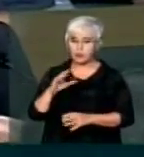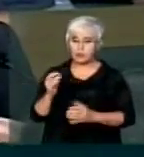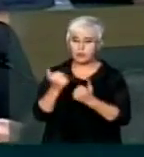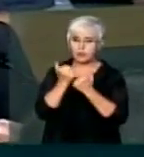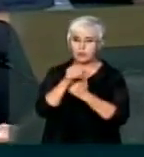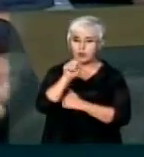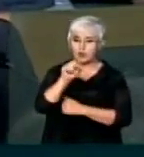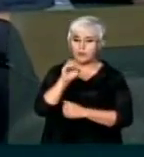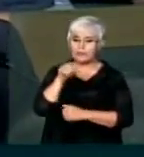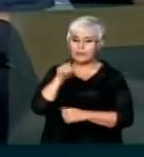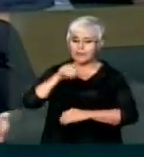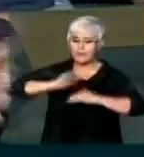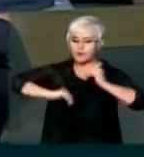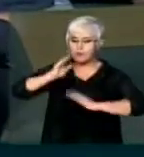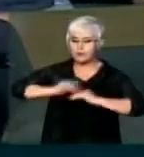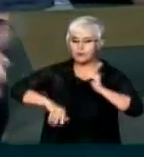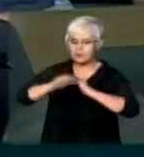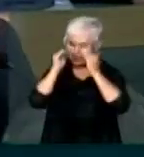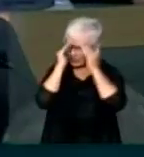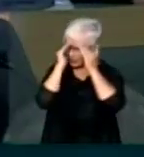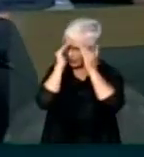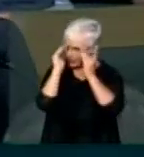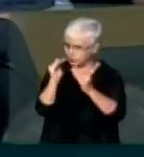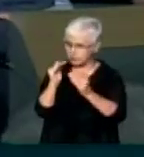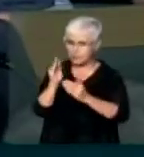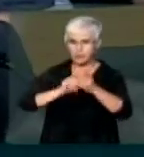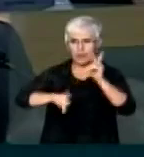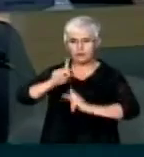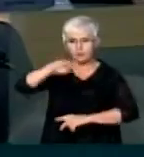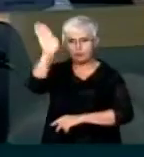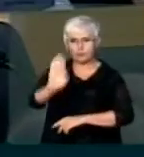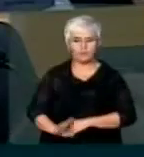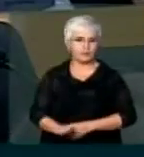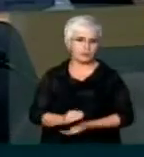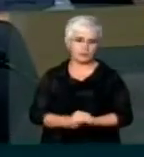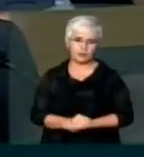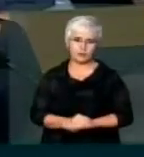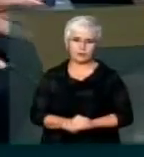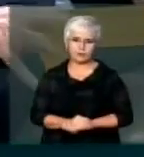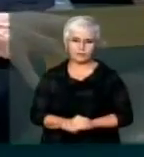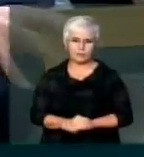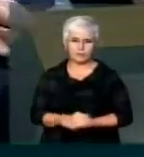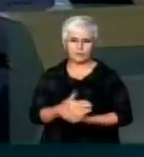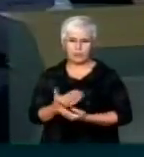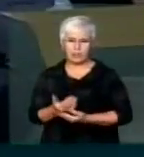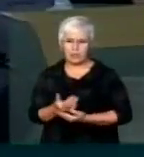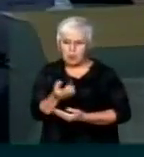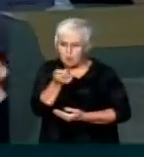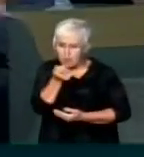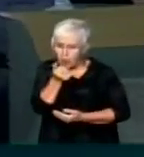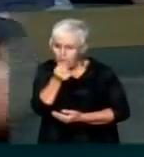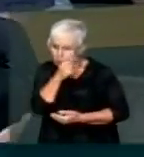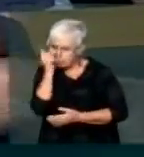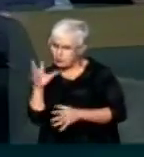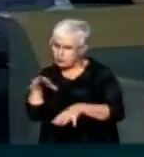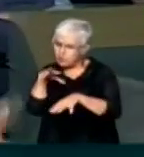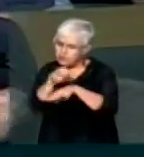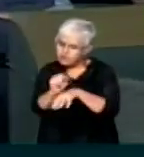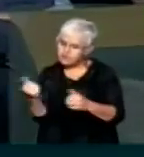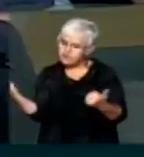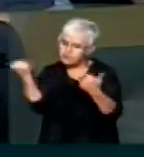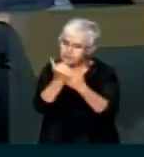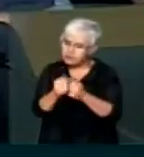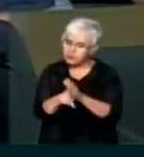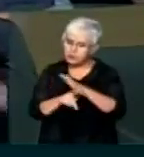profissionais que são respeitados pelo povo brasileiro, por 200 milhões de brasileiros. E a meia dúzia tomou conta e se apoderou,